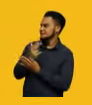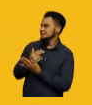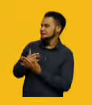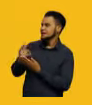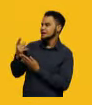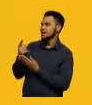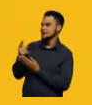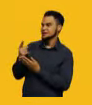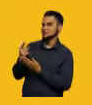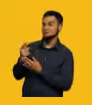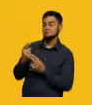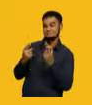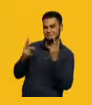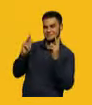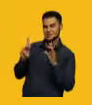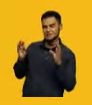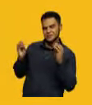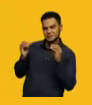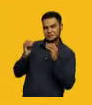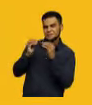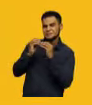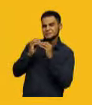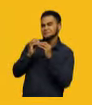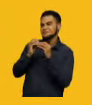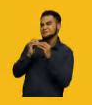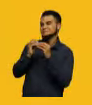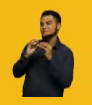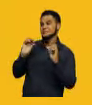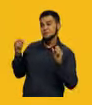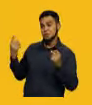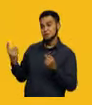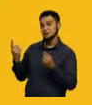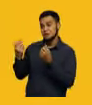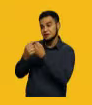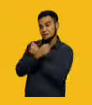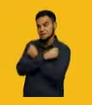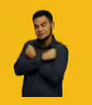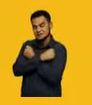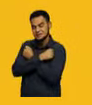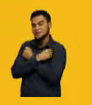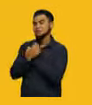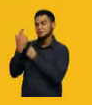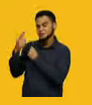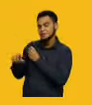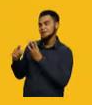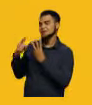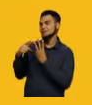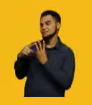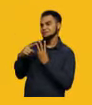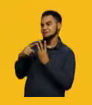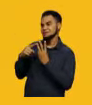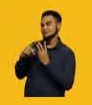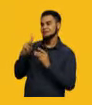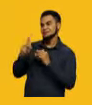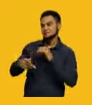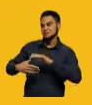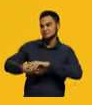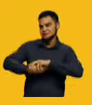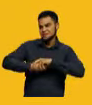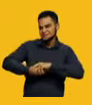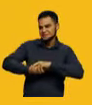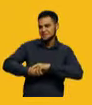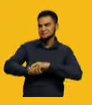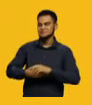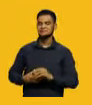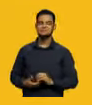casal se beijando, um casal se abraçando e as pessoas se cumprimentando,